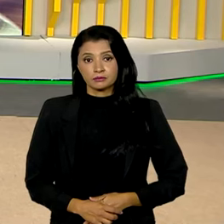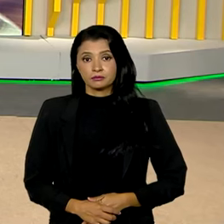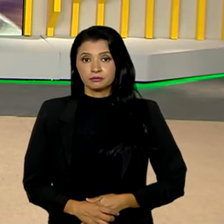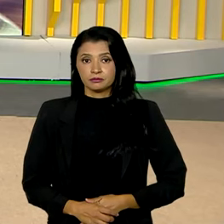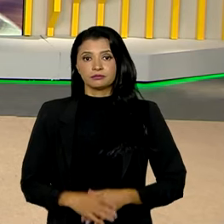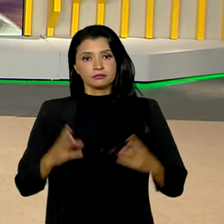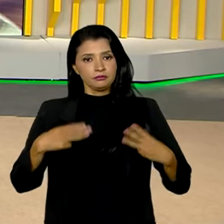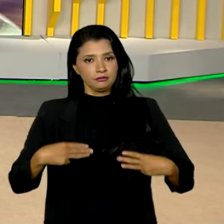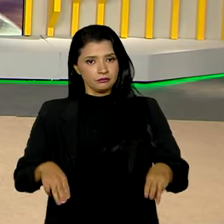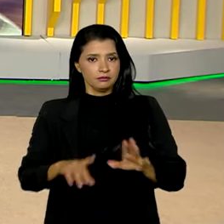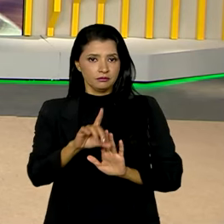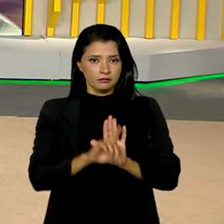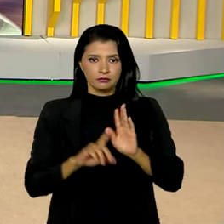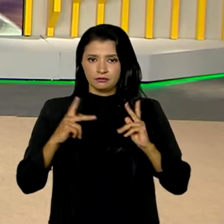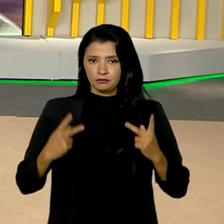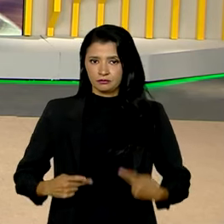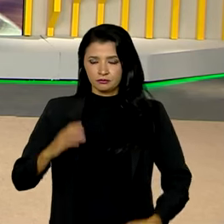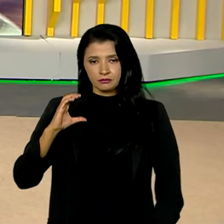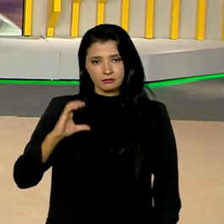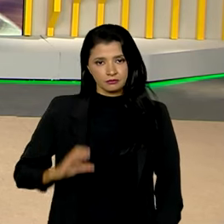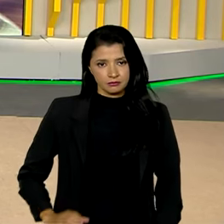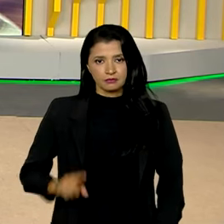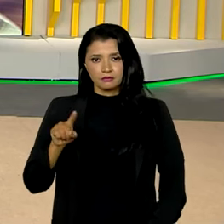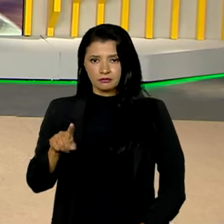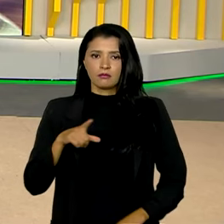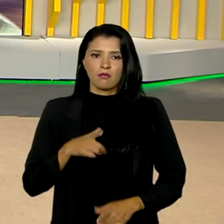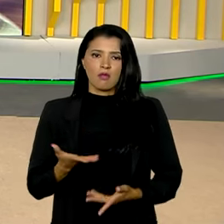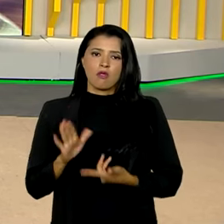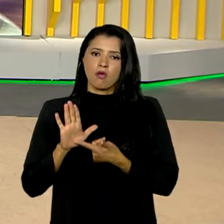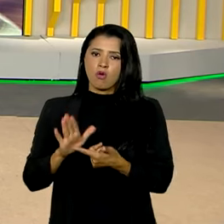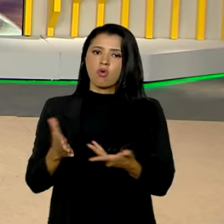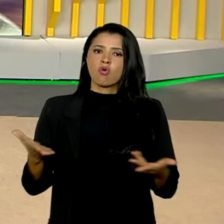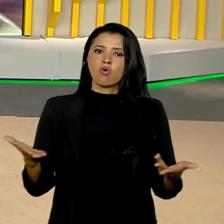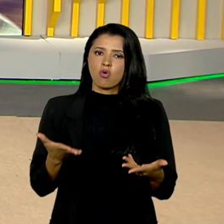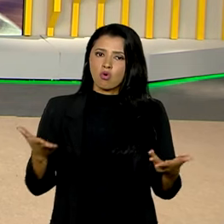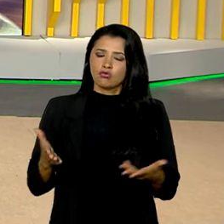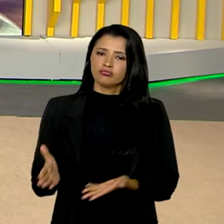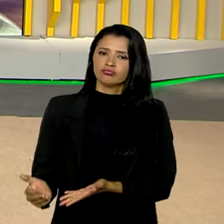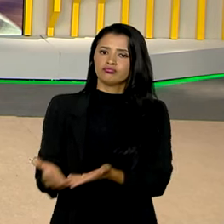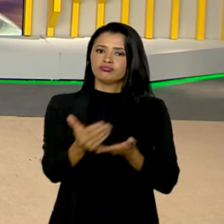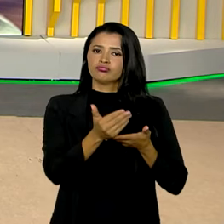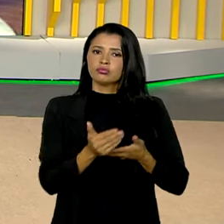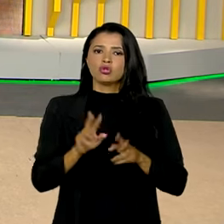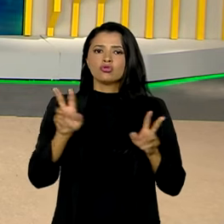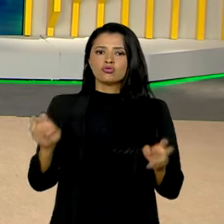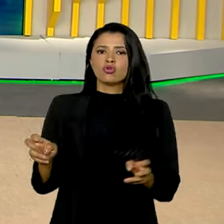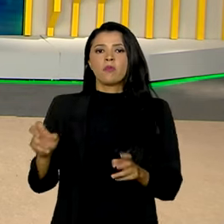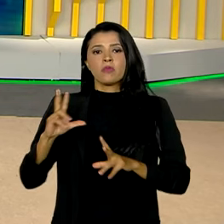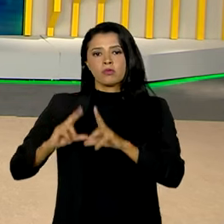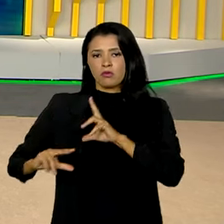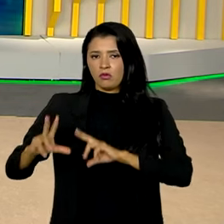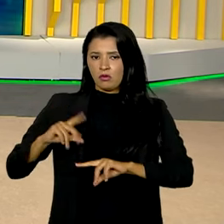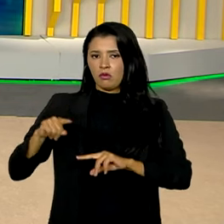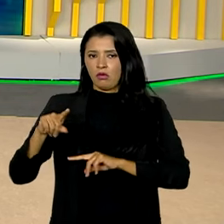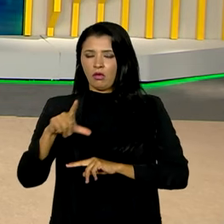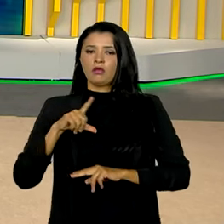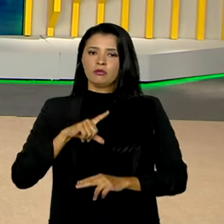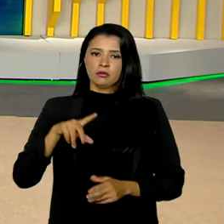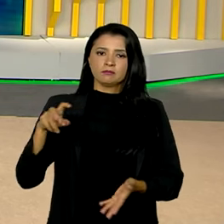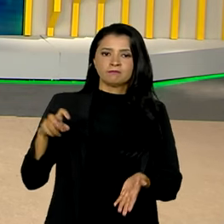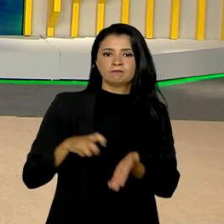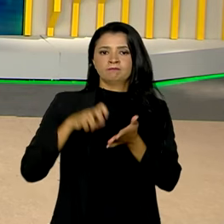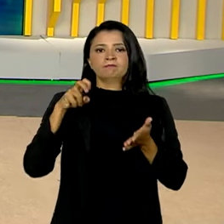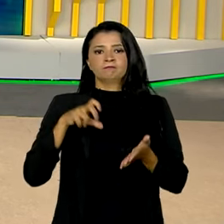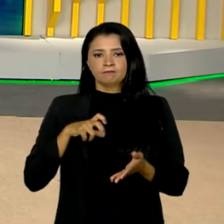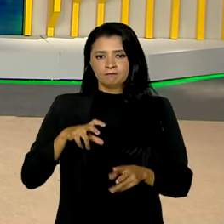O Ministério dos Direitos Humanos e da Cidadania apresentou hoje um levantamento sobre adolescentes que cumprem medidas